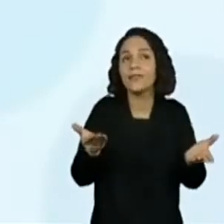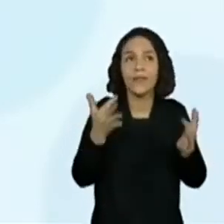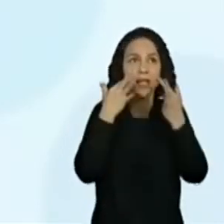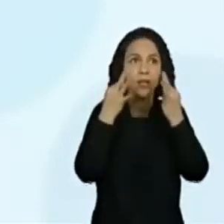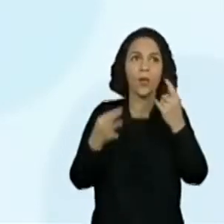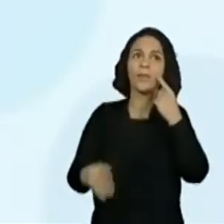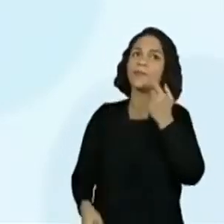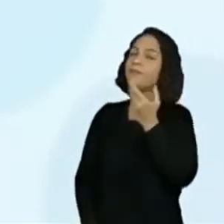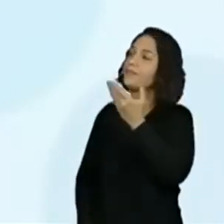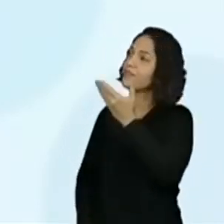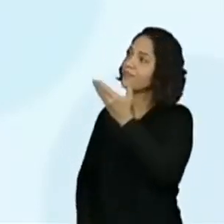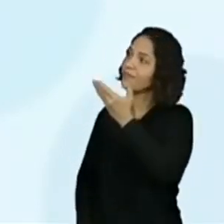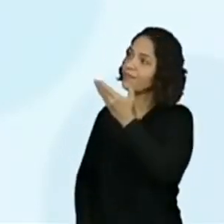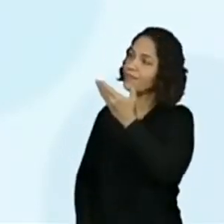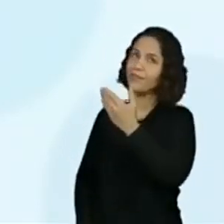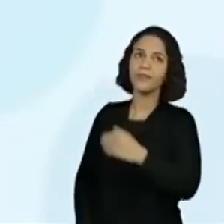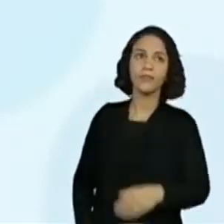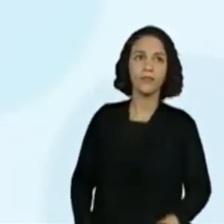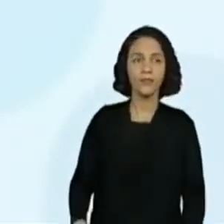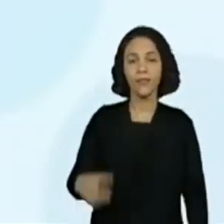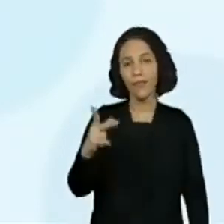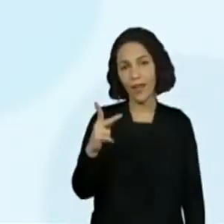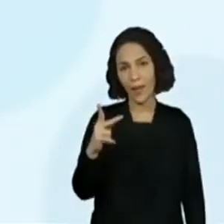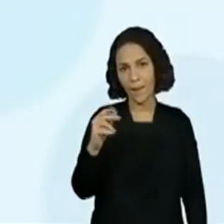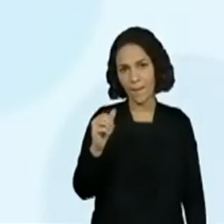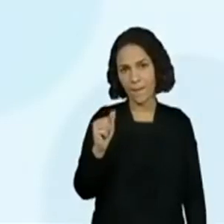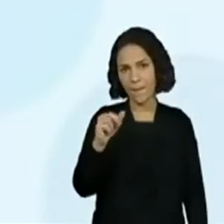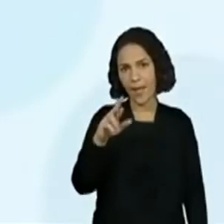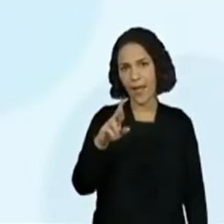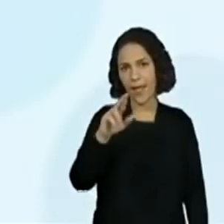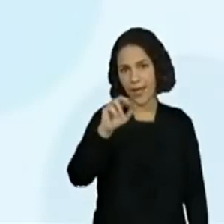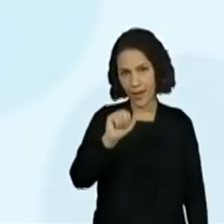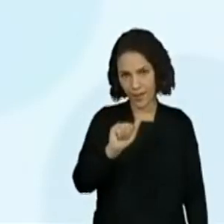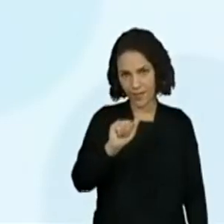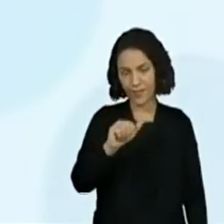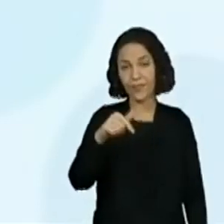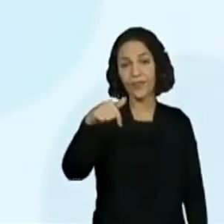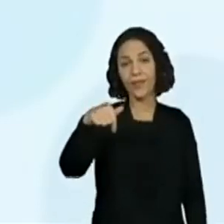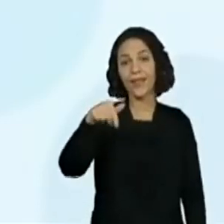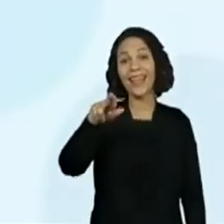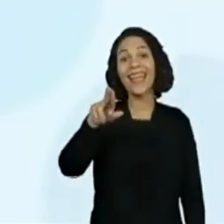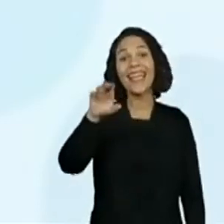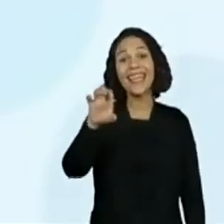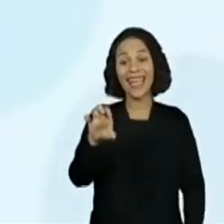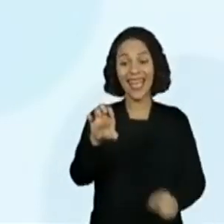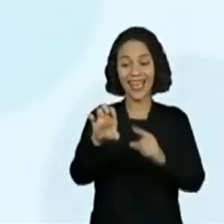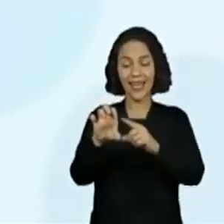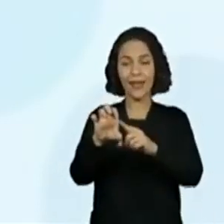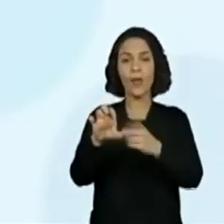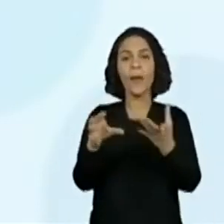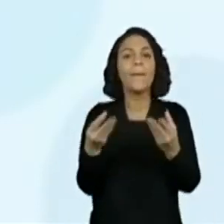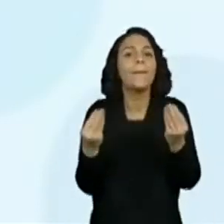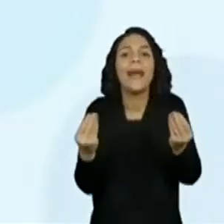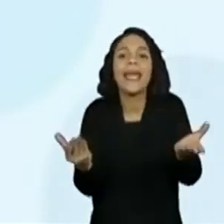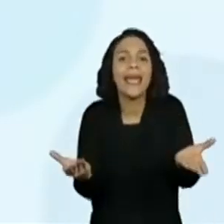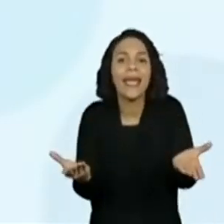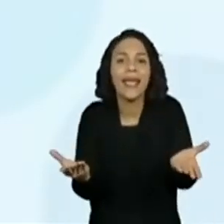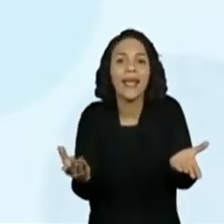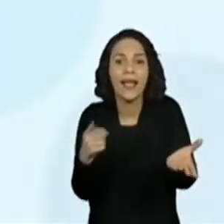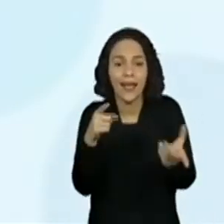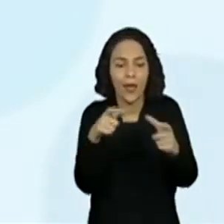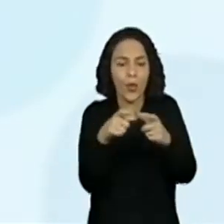que a professora acabou chamando atenção em outro ponto e vamos fazer o ponto que a gente precisa. Para que?